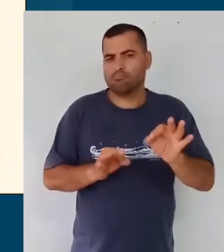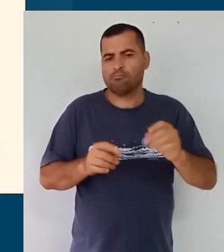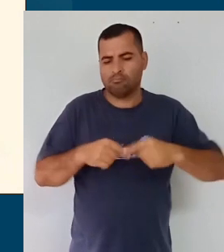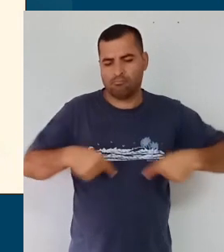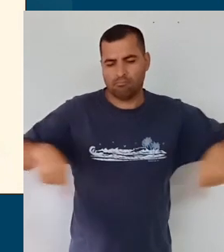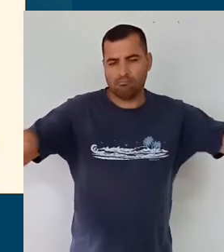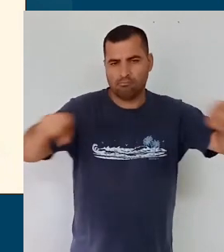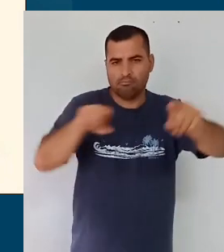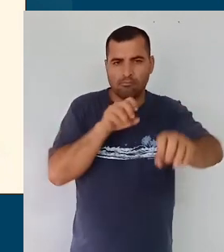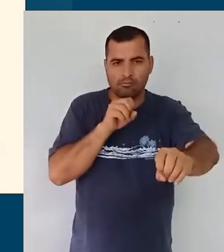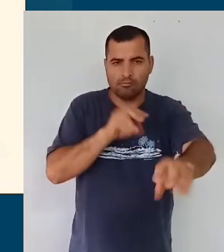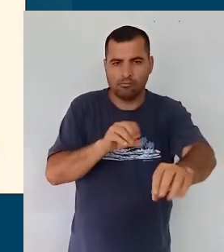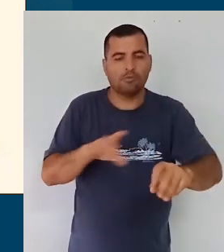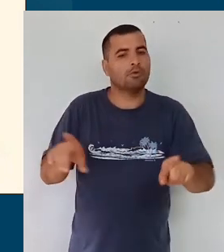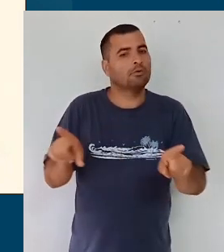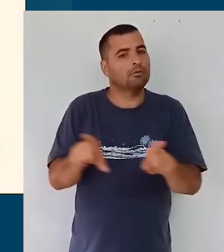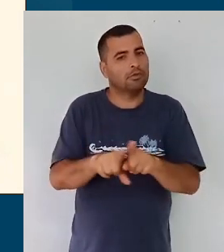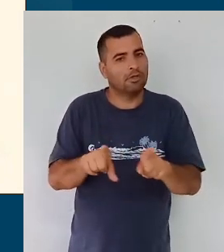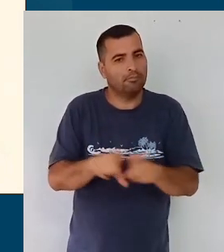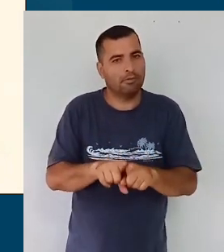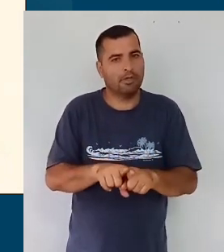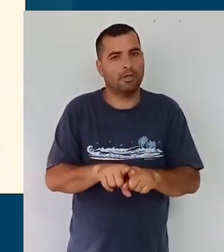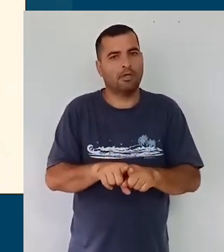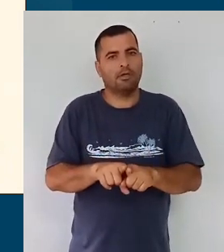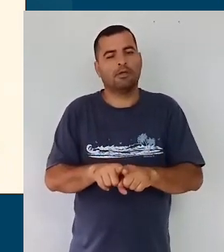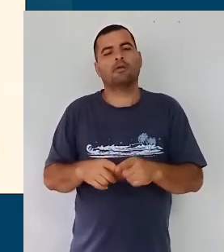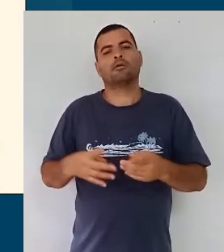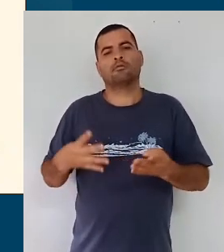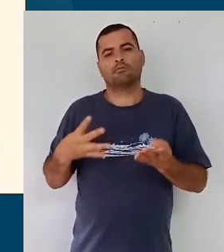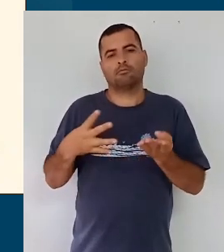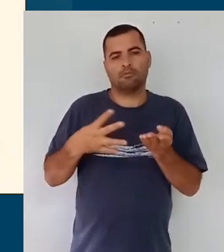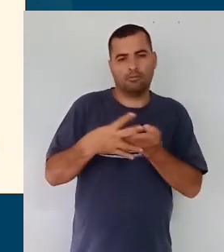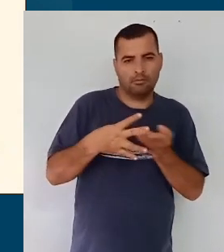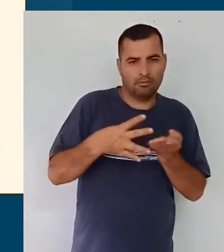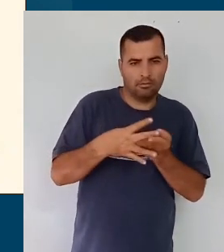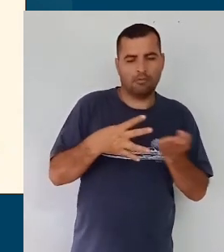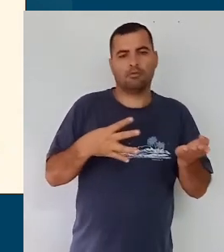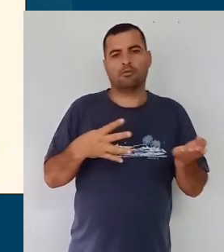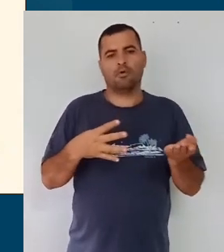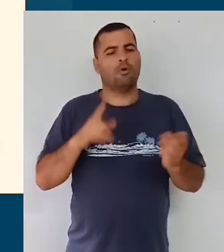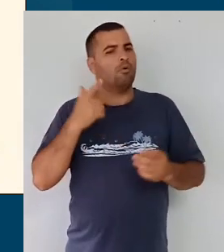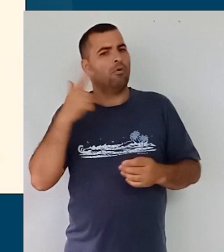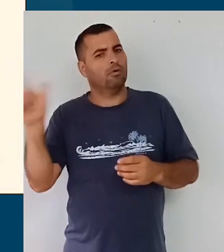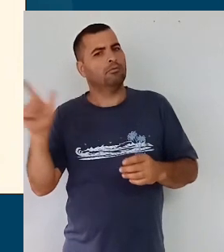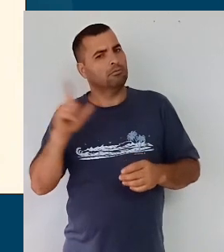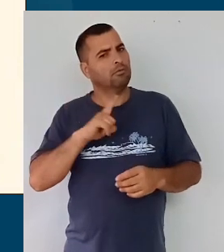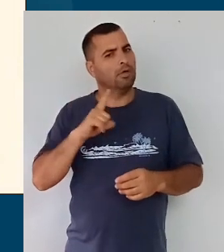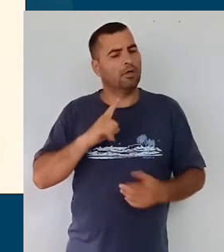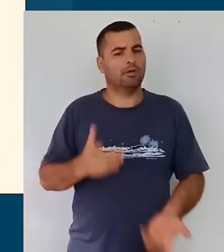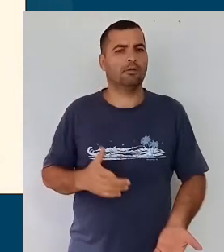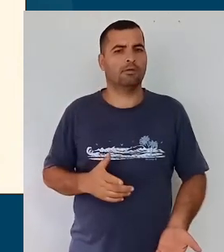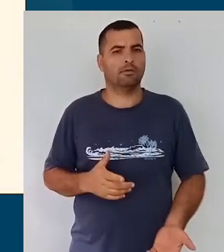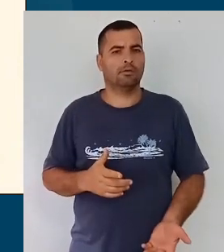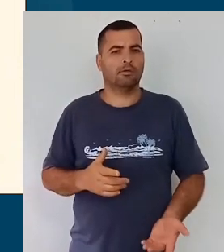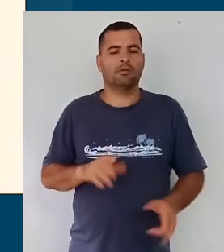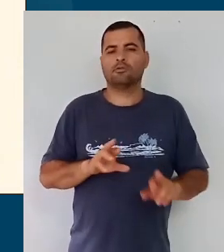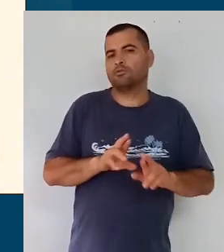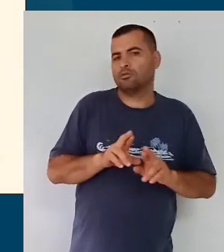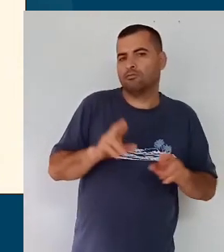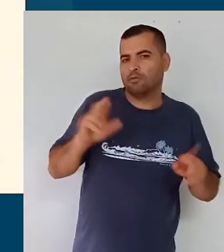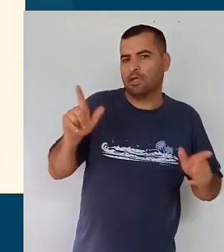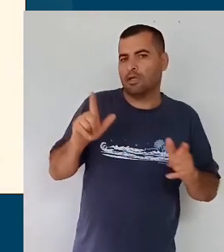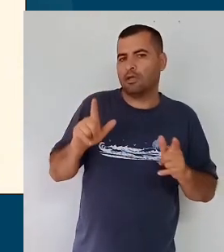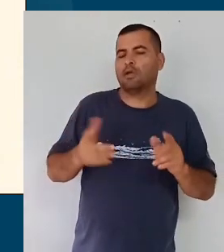salas de aula e também até nos recreios e outras, em outros, né, e também as diferentes